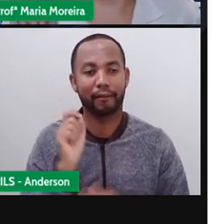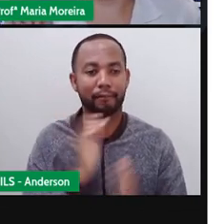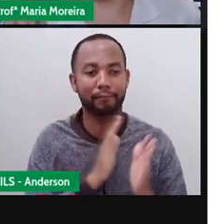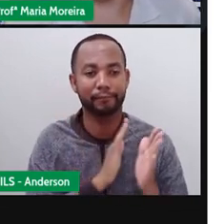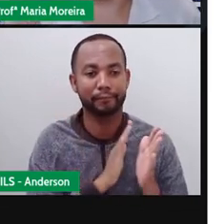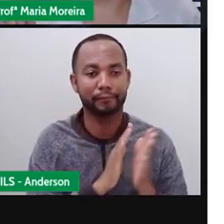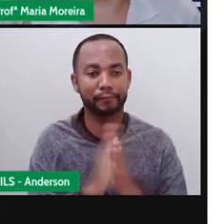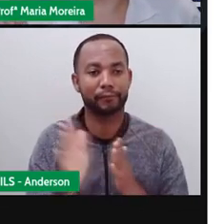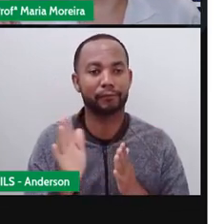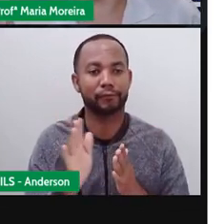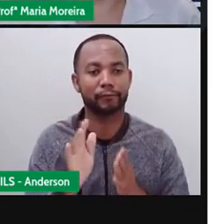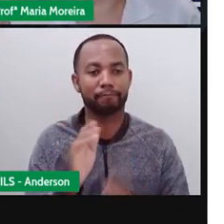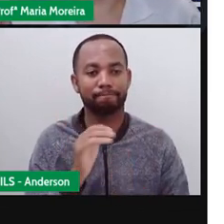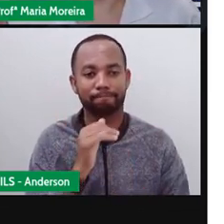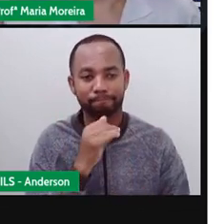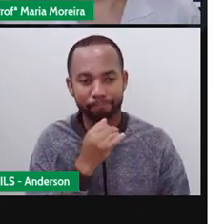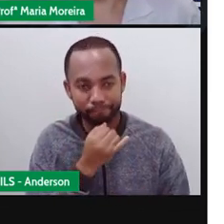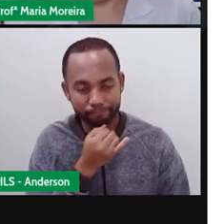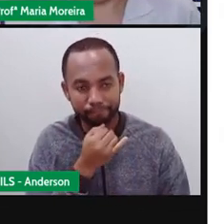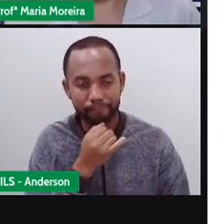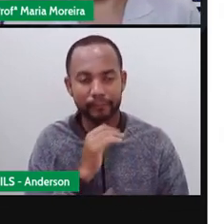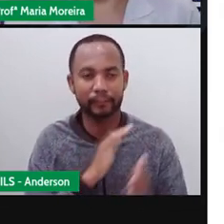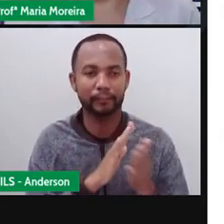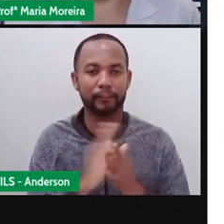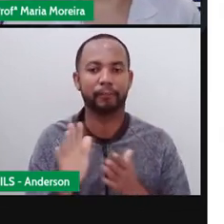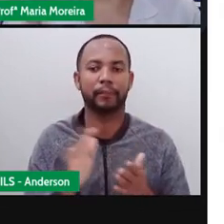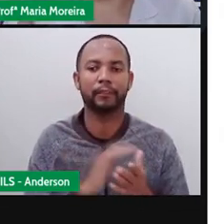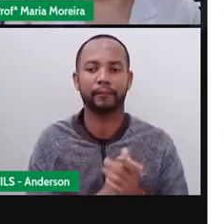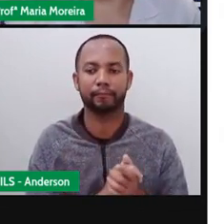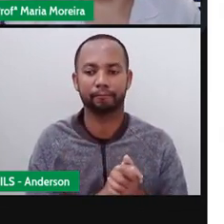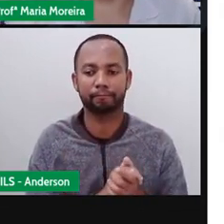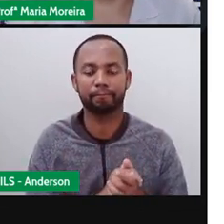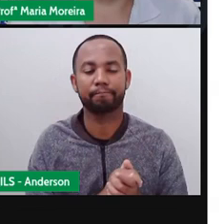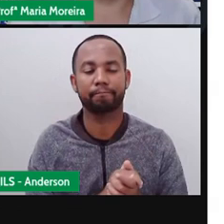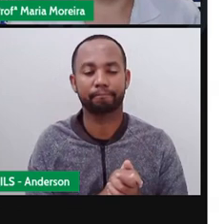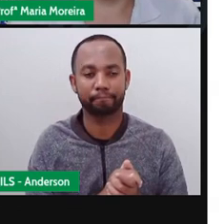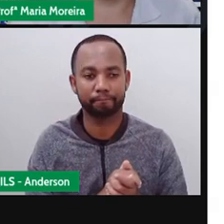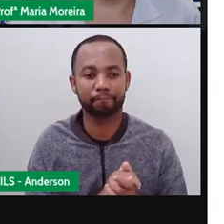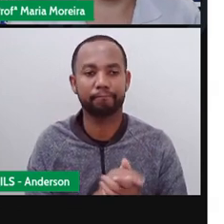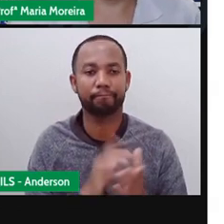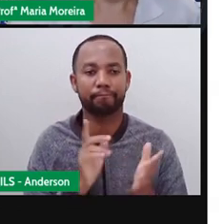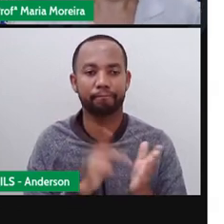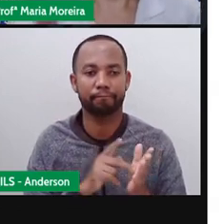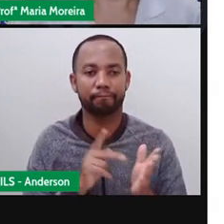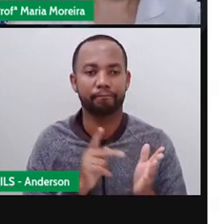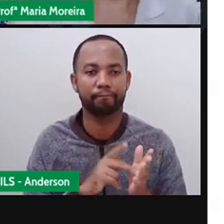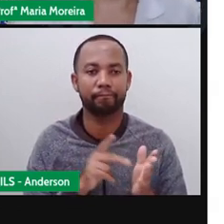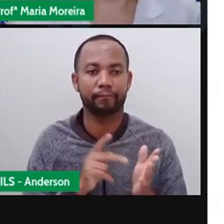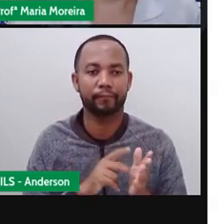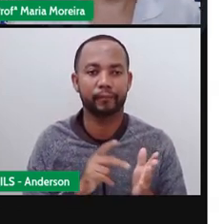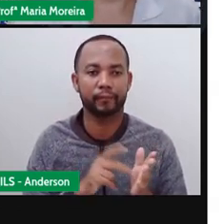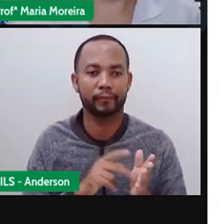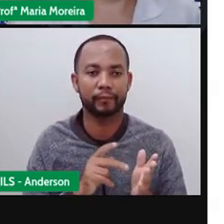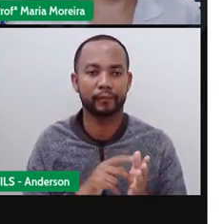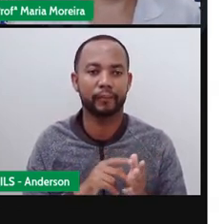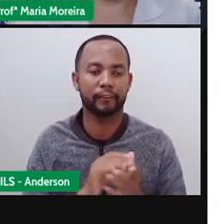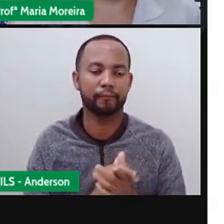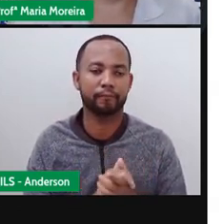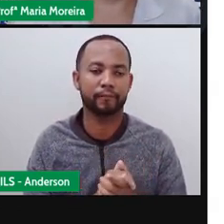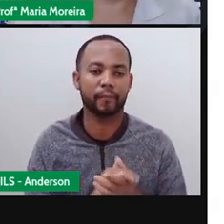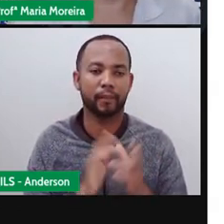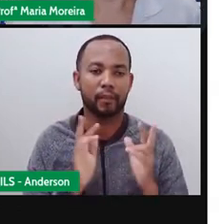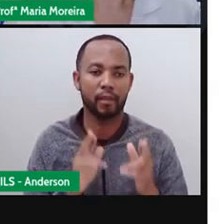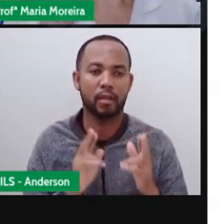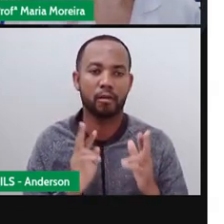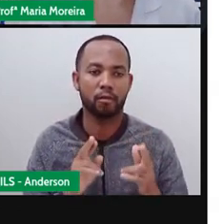Saiu com o rabo entre as pernas. E essa expressão, a Pro disse para vocês o quê? Que sair com o rabo entre as